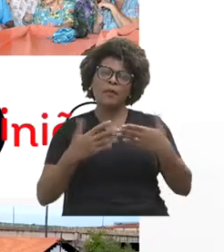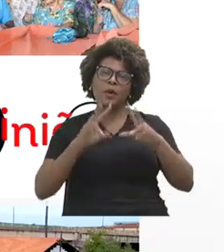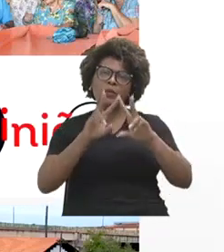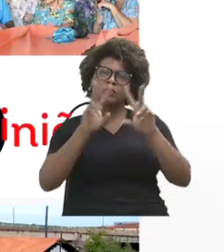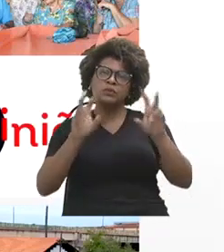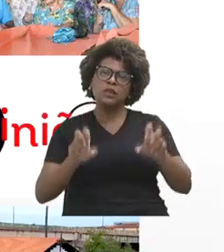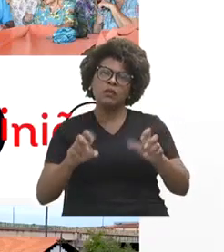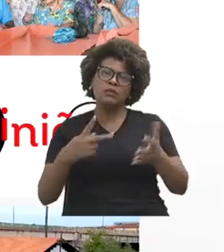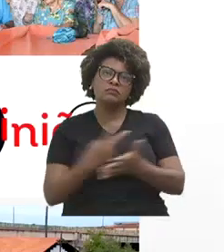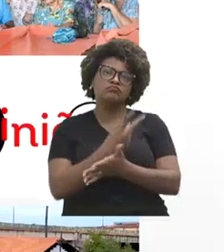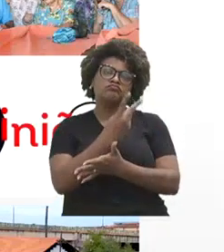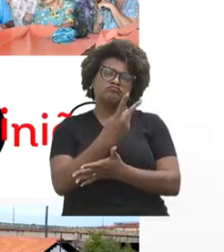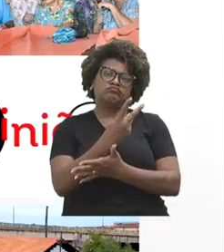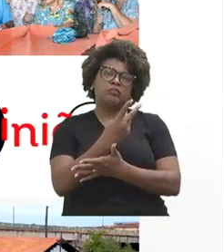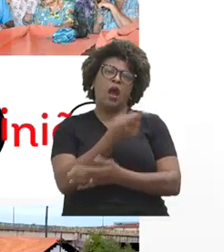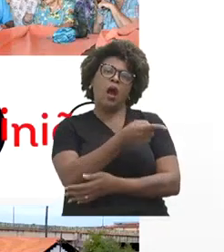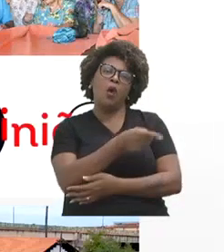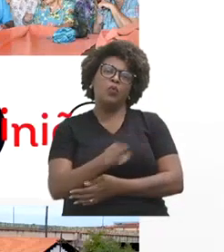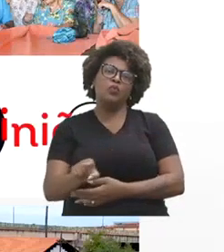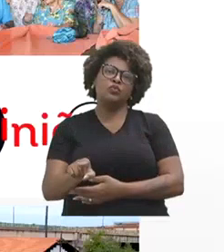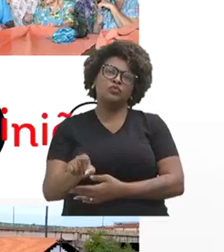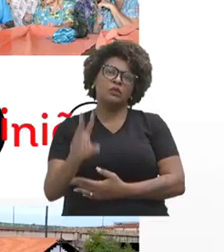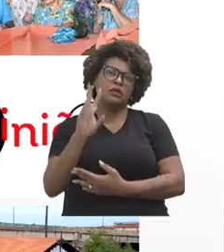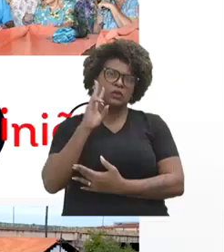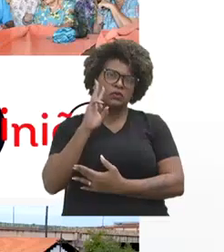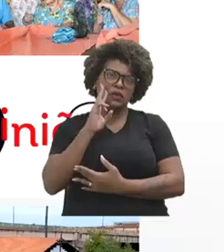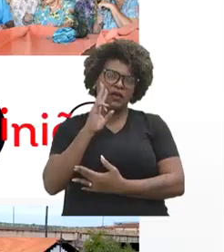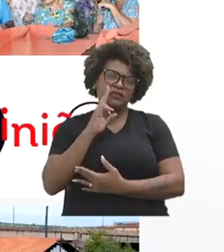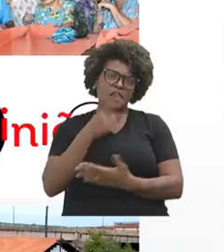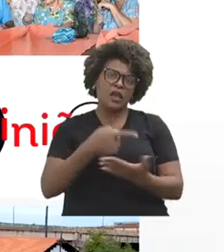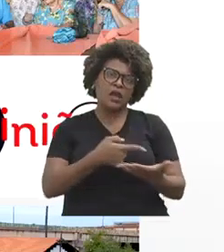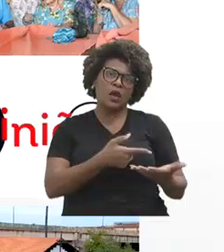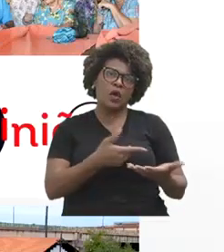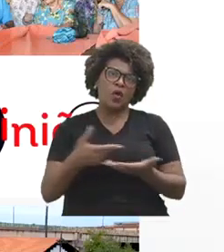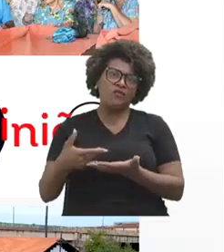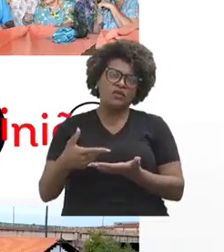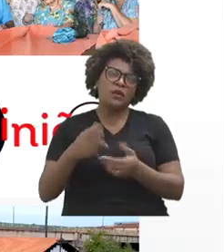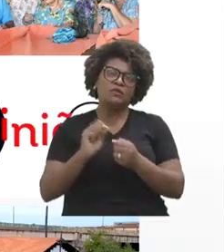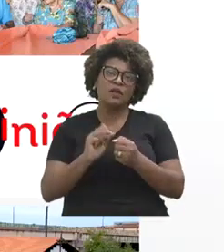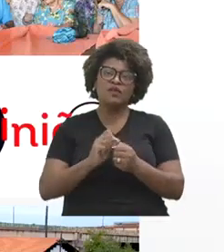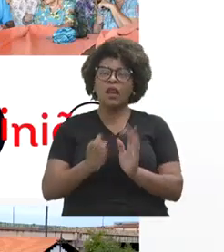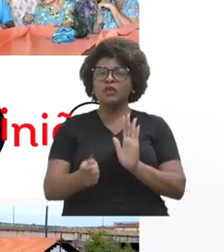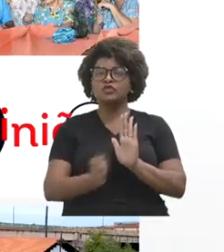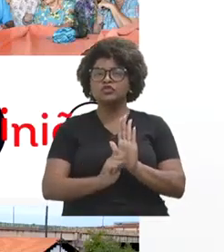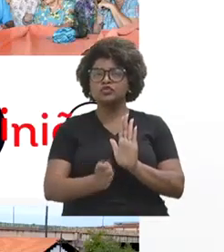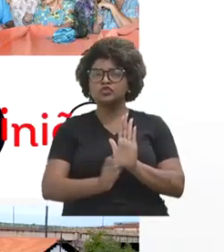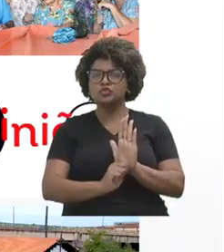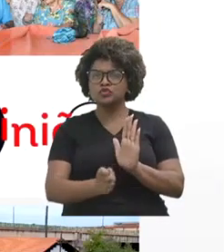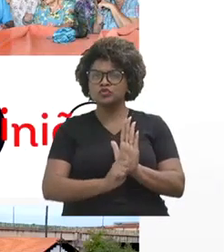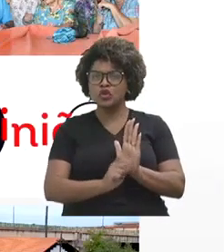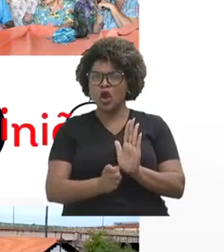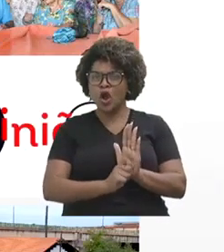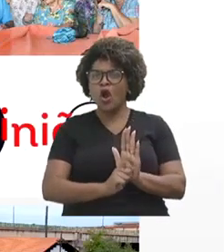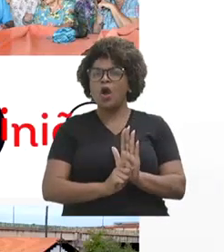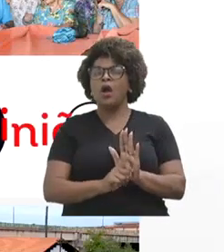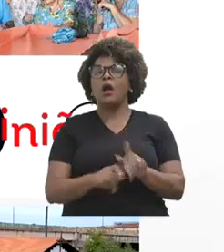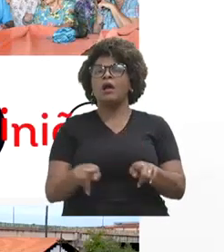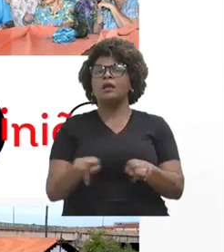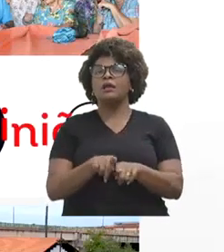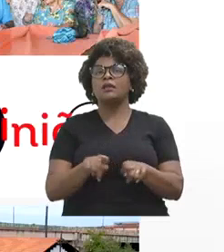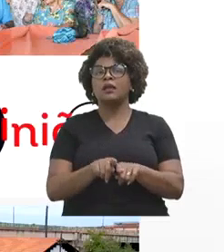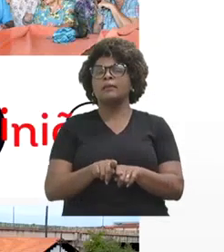última, gente convidou para falar sobre a questão das drogas, se a repressão ou...